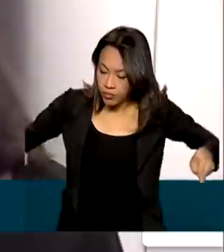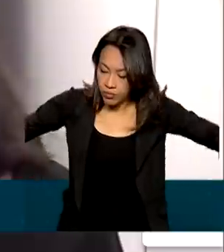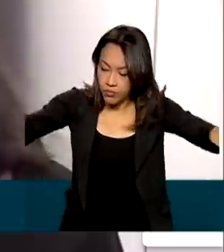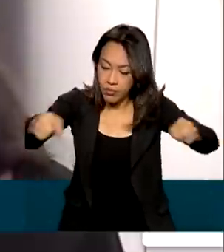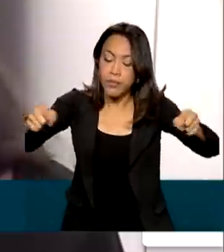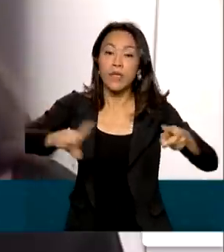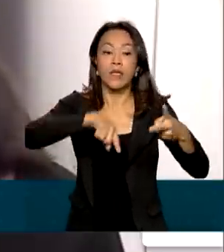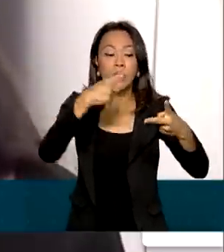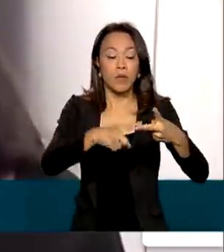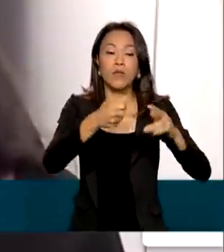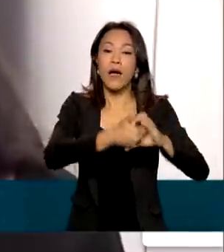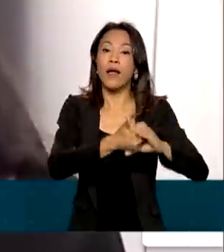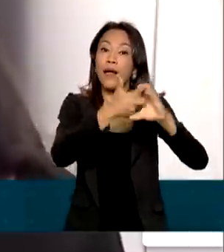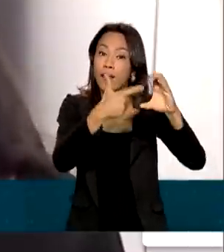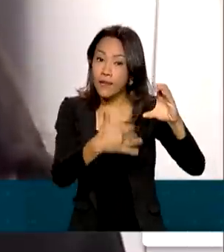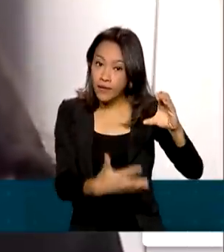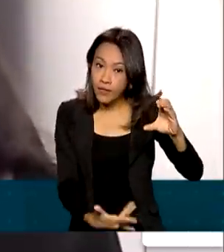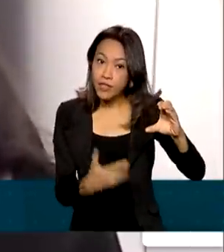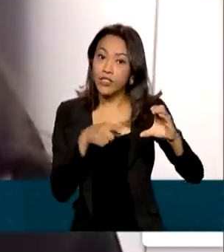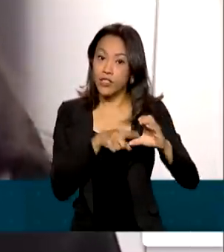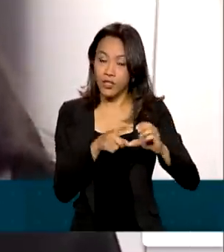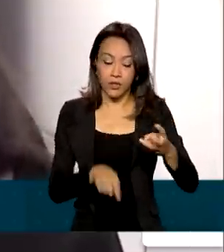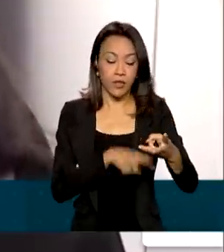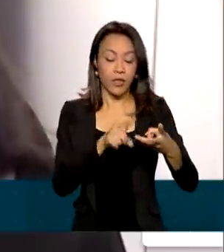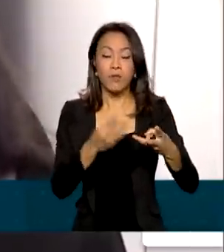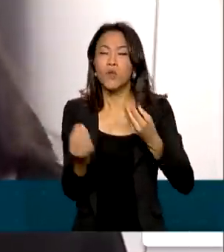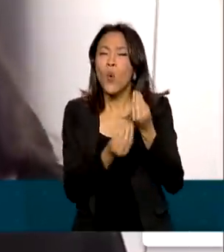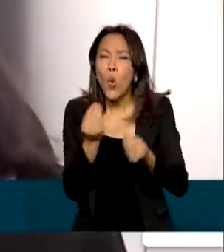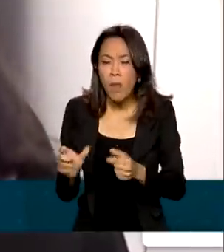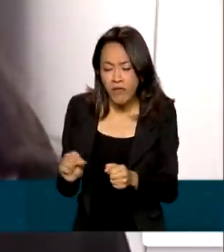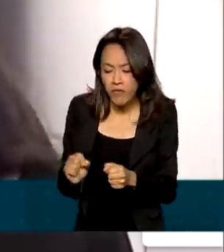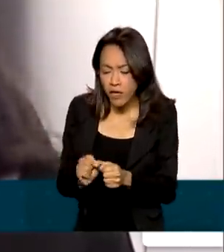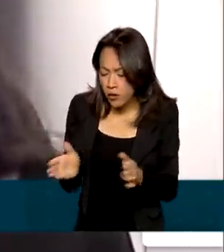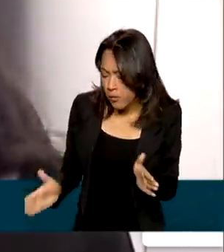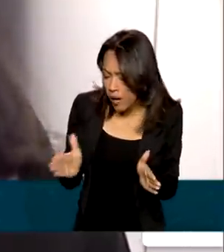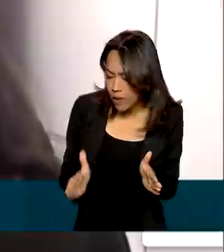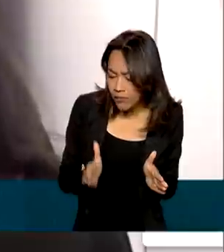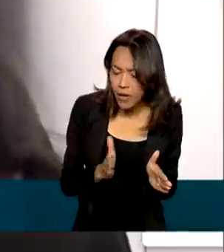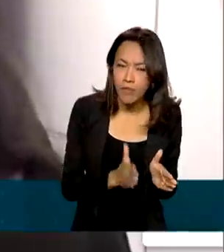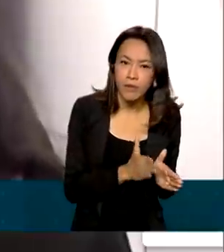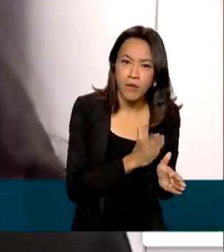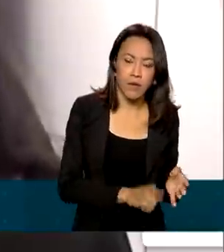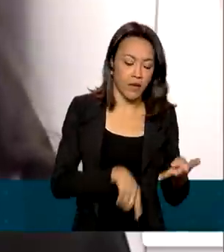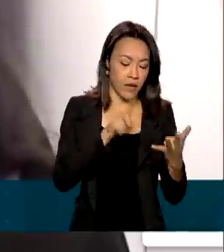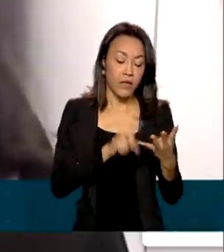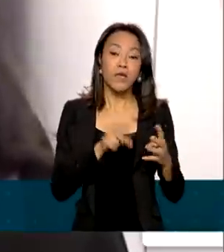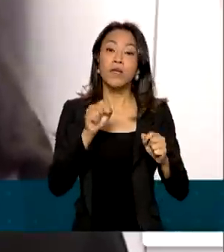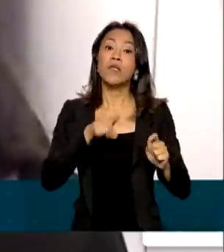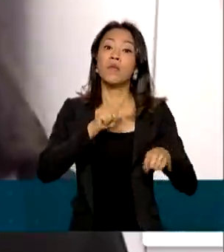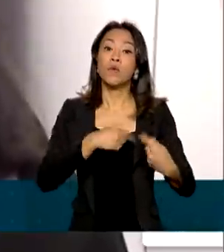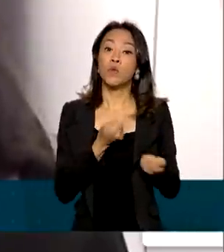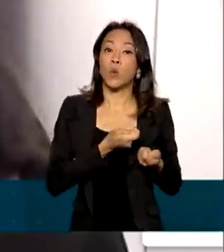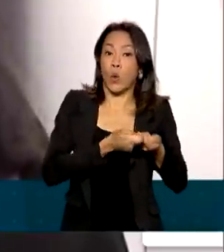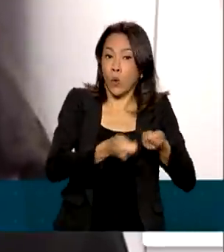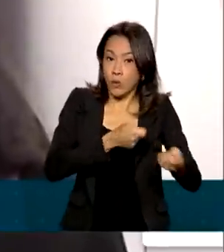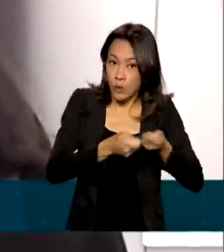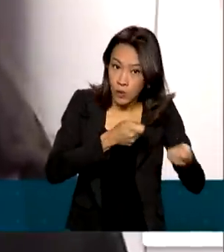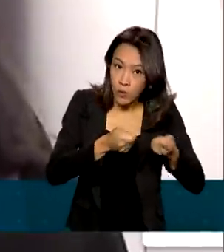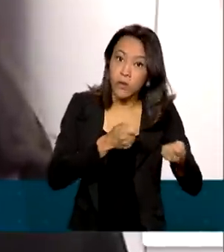do produto, o método de produção desse produto e o controle que vai ser estabelecido